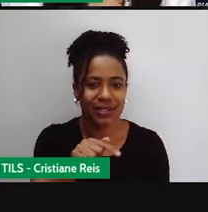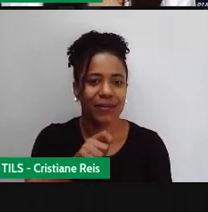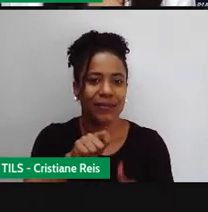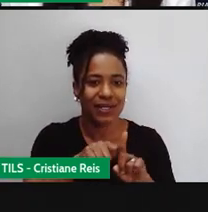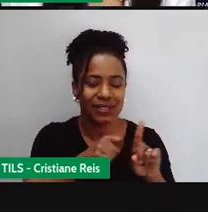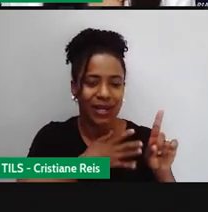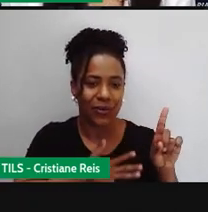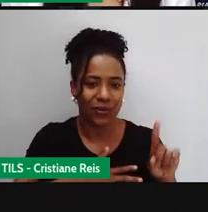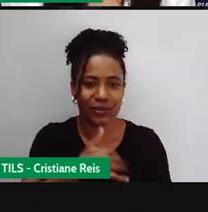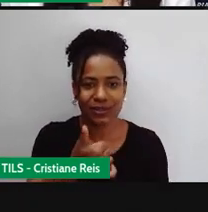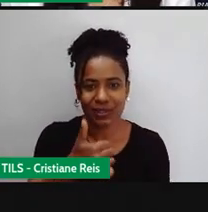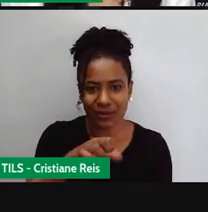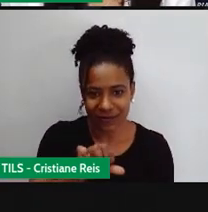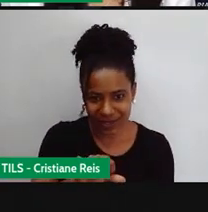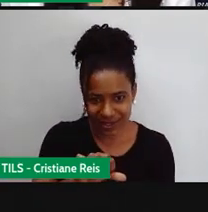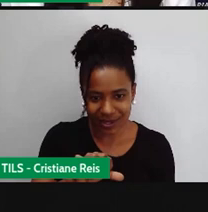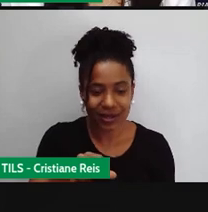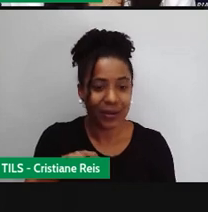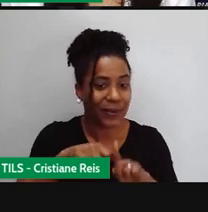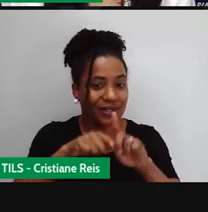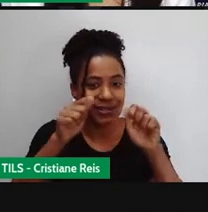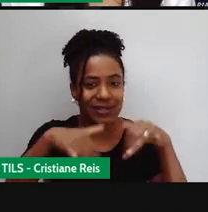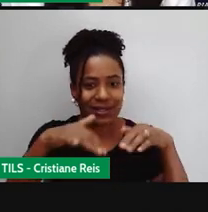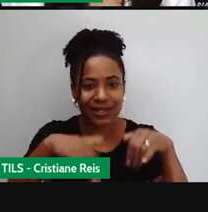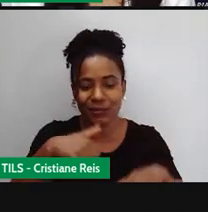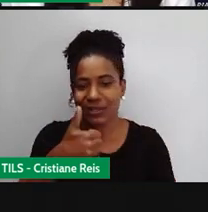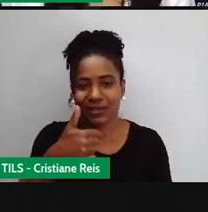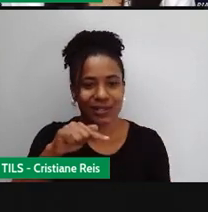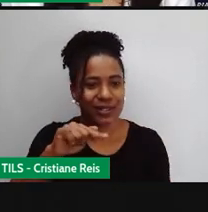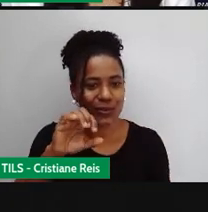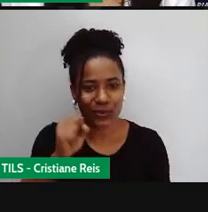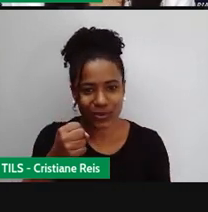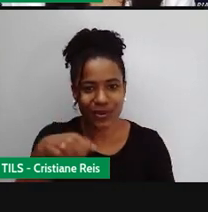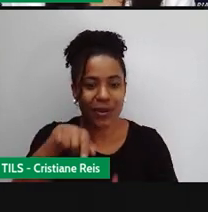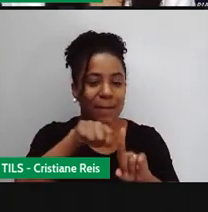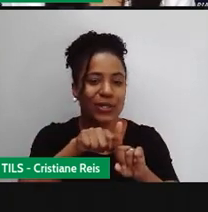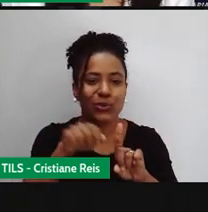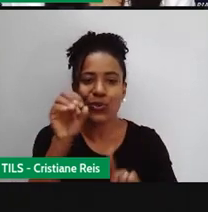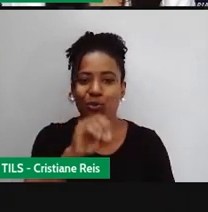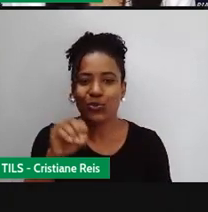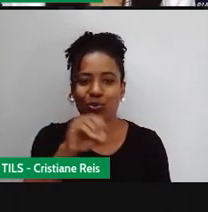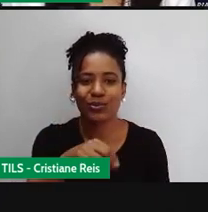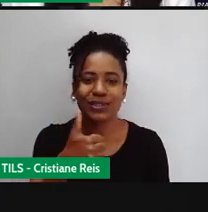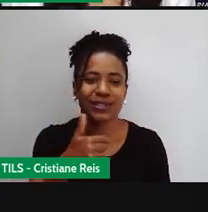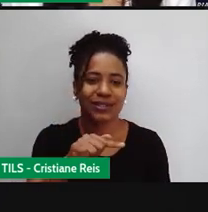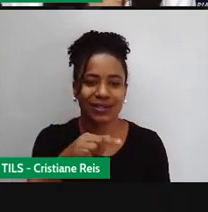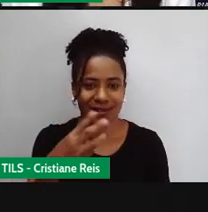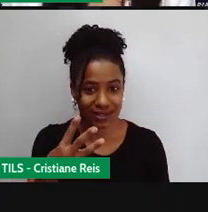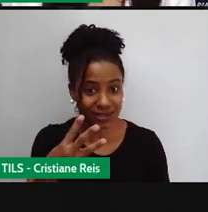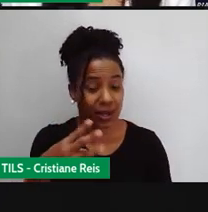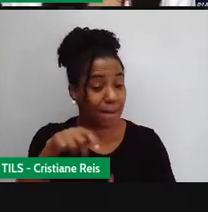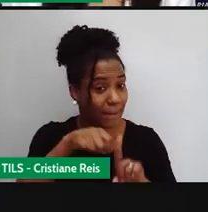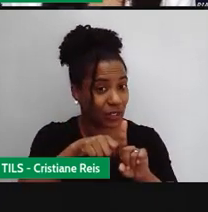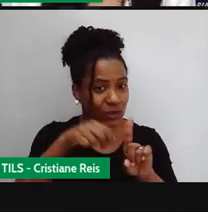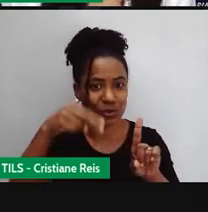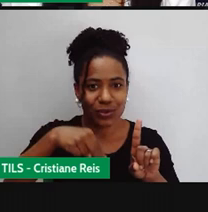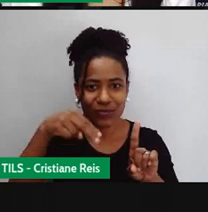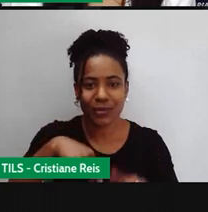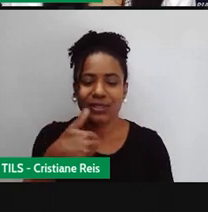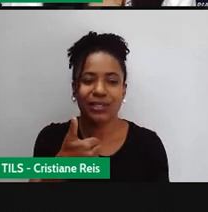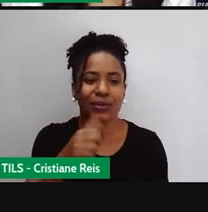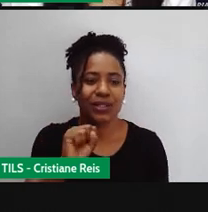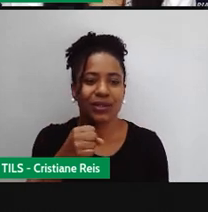setembro 178, em outubro 173, em novembro